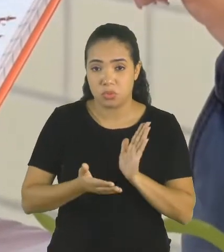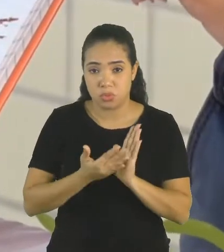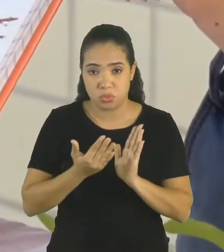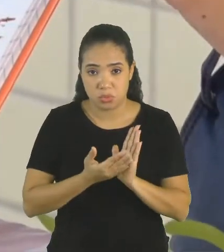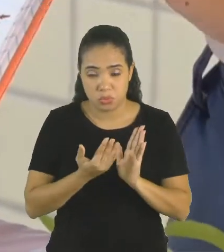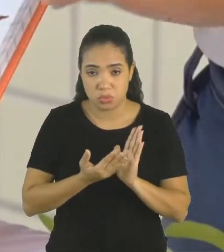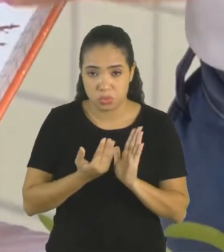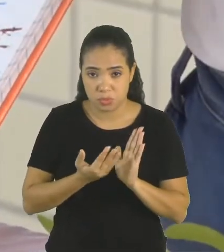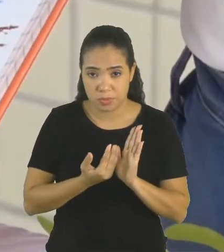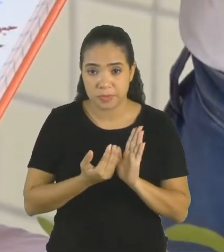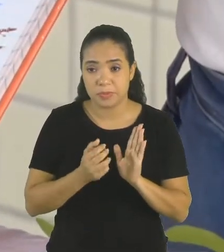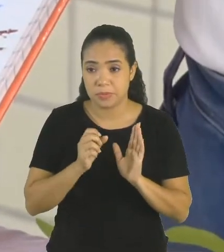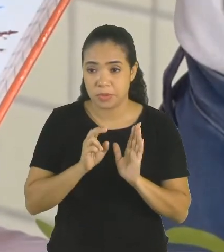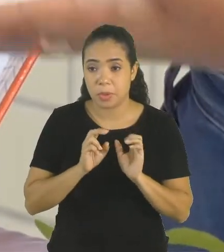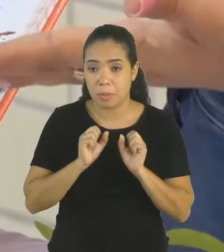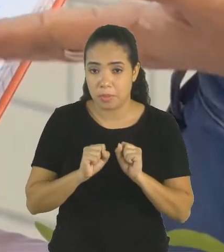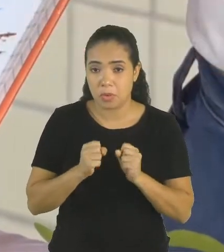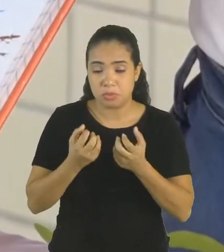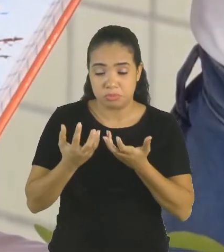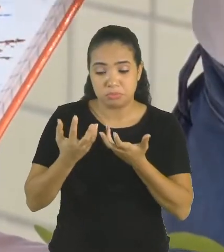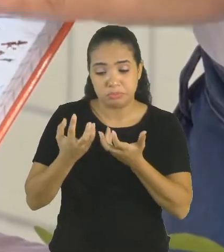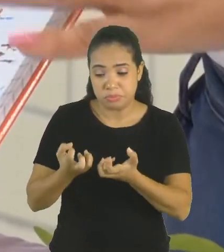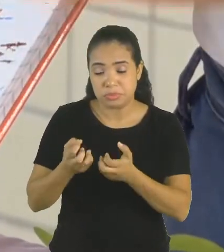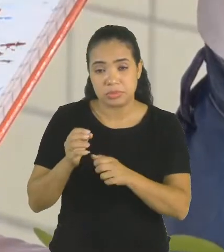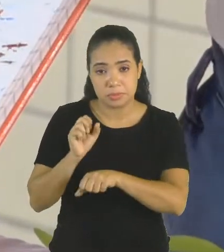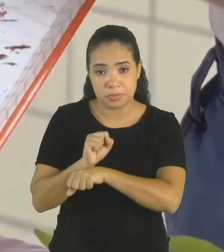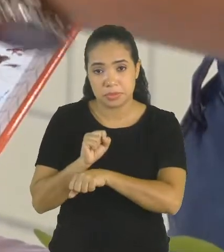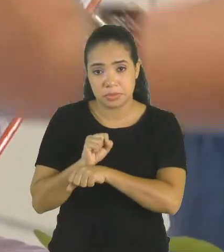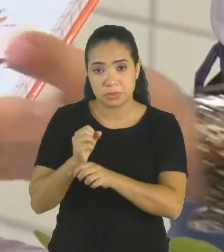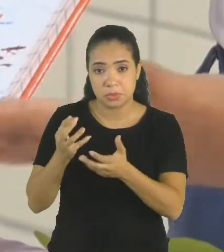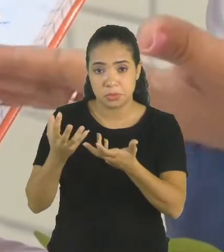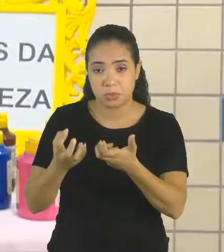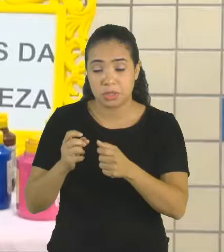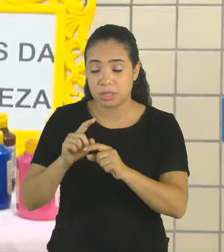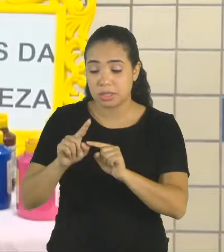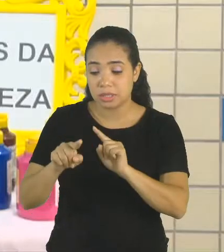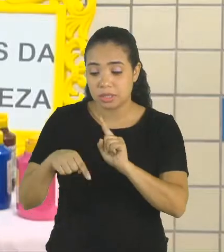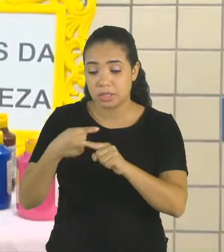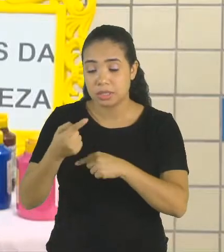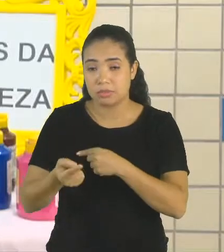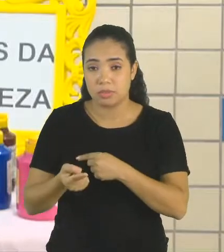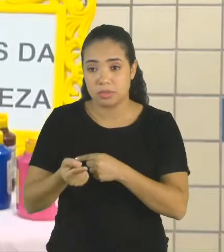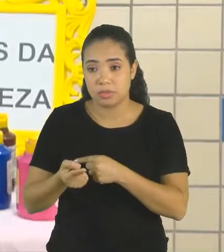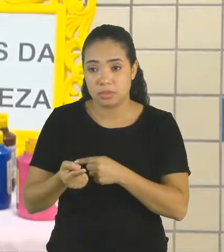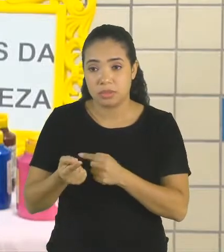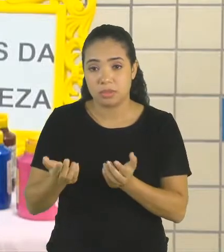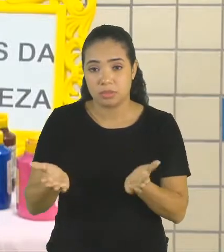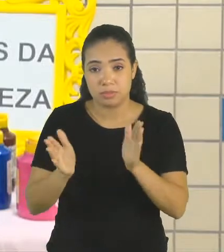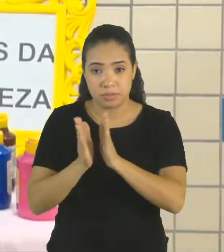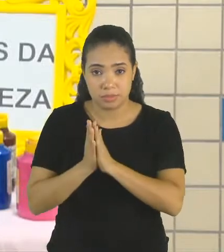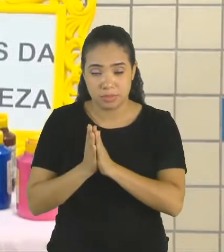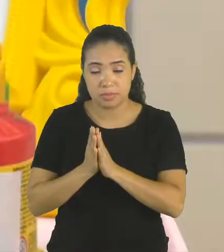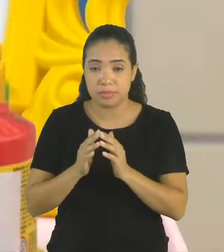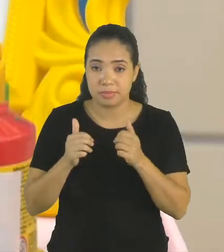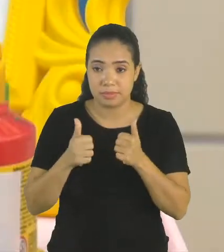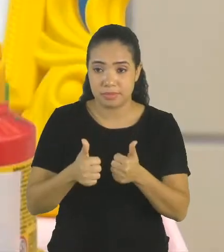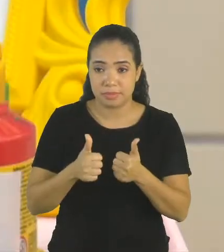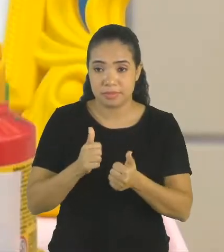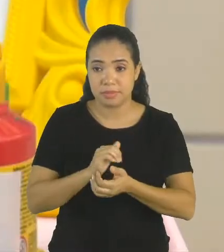a criança, pode pedir que seque, deixe secar para só depois fechar o caderno, tá bom?